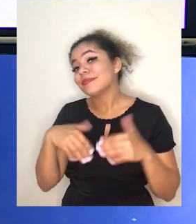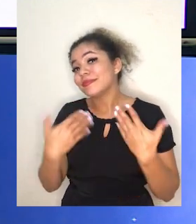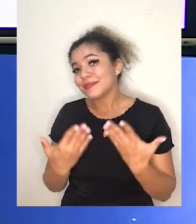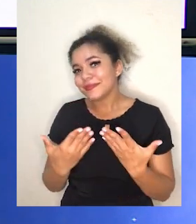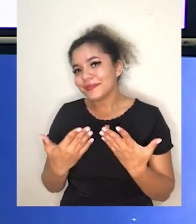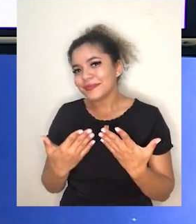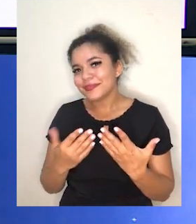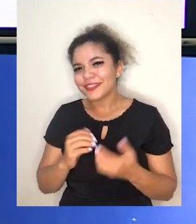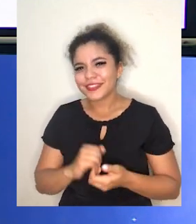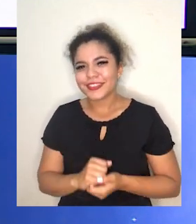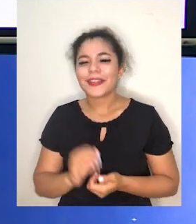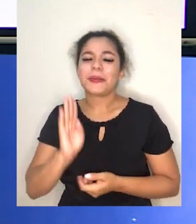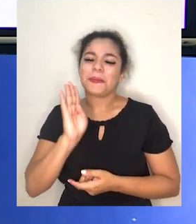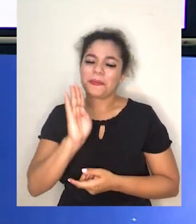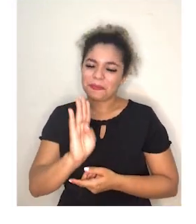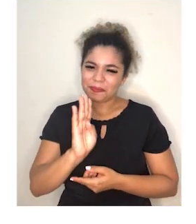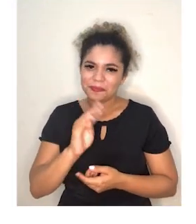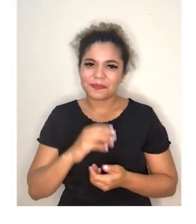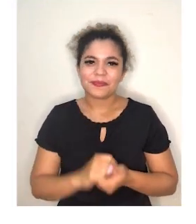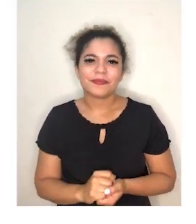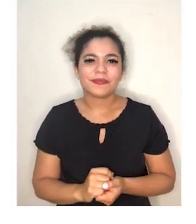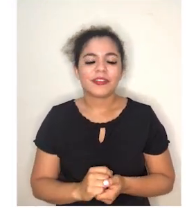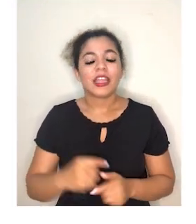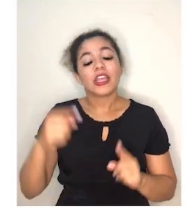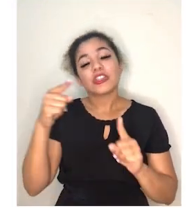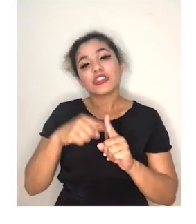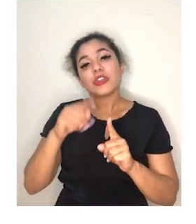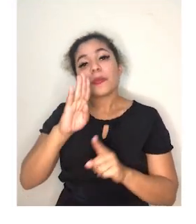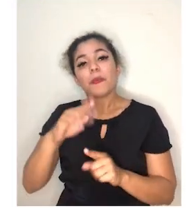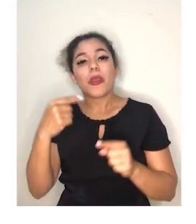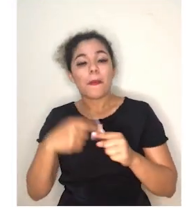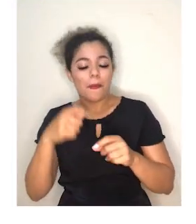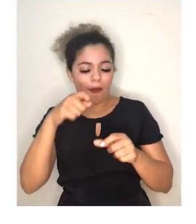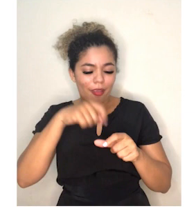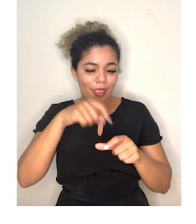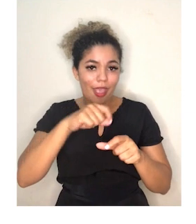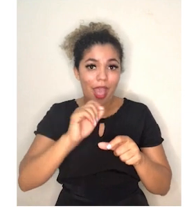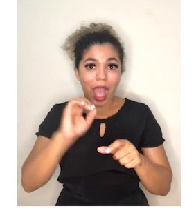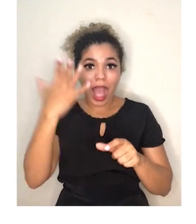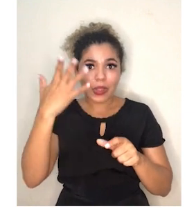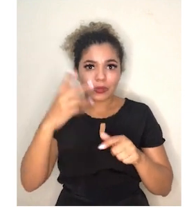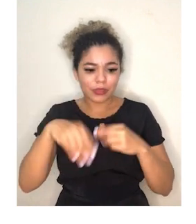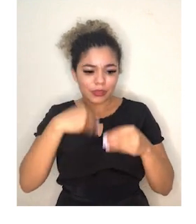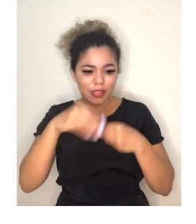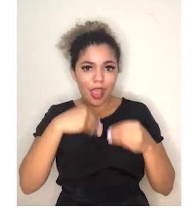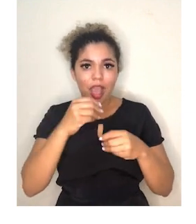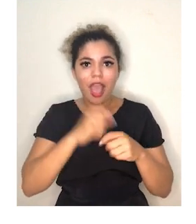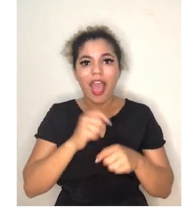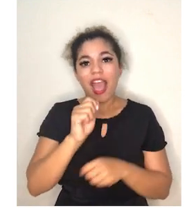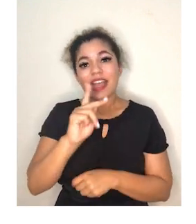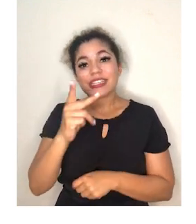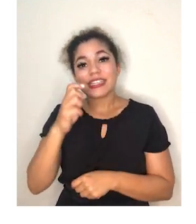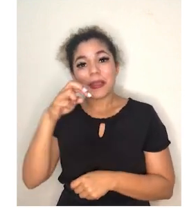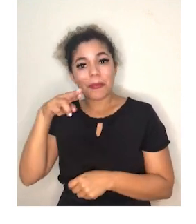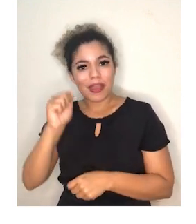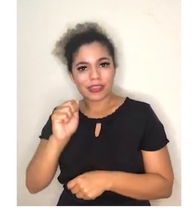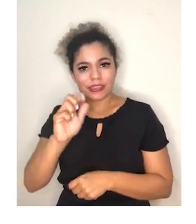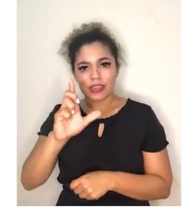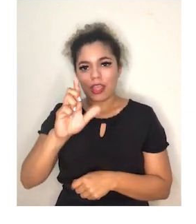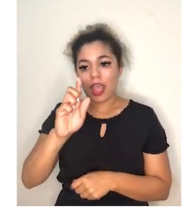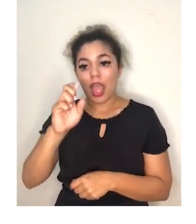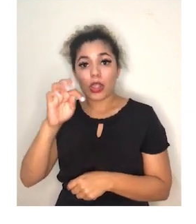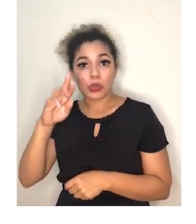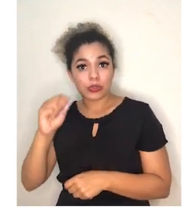Tipo... B. O sangue é do tipo B, pois o soro anti-B reagiu, ou seja, as hemácias aglutinaram. Essa aglutinação